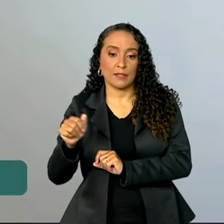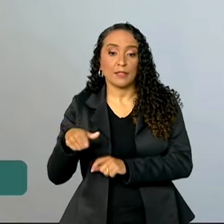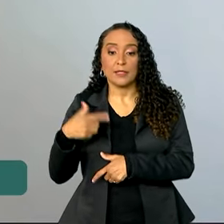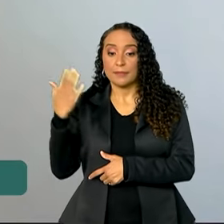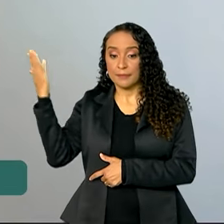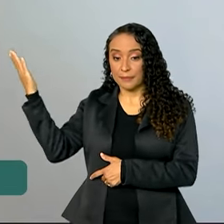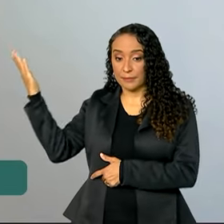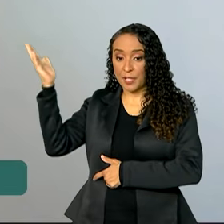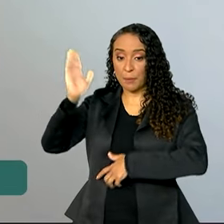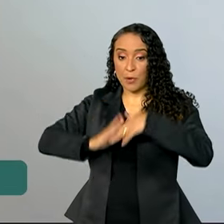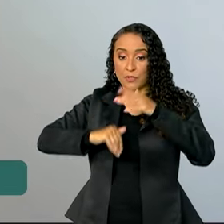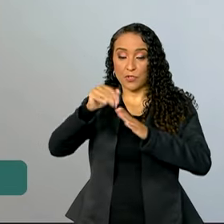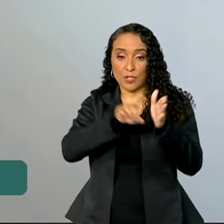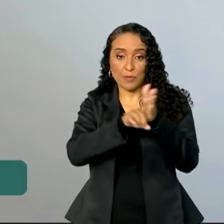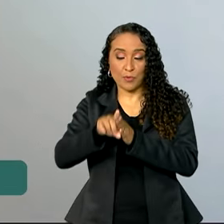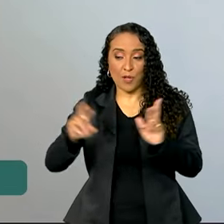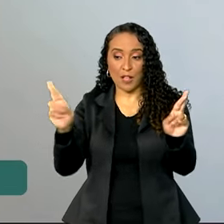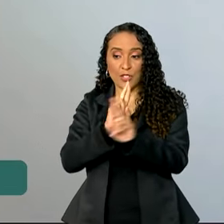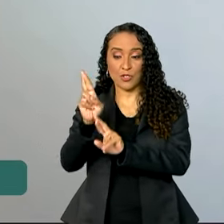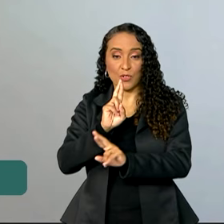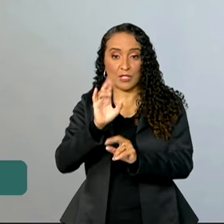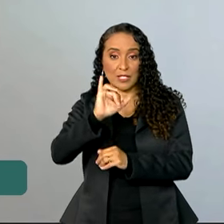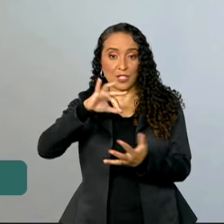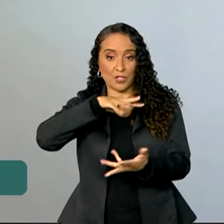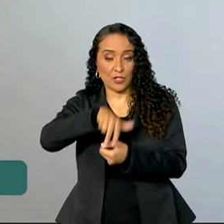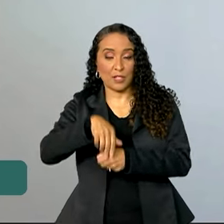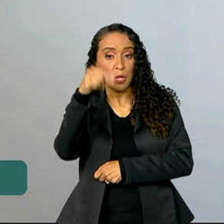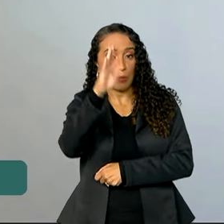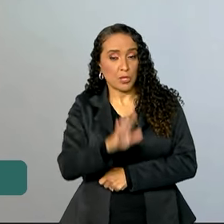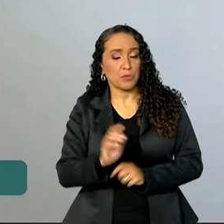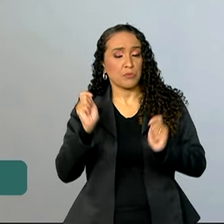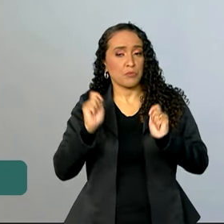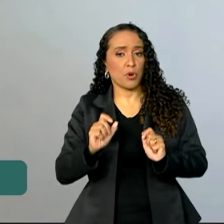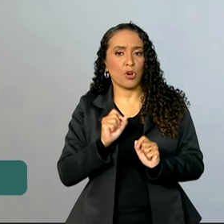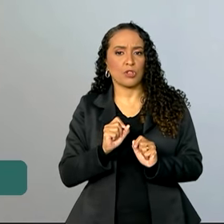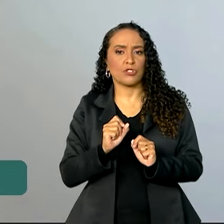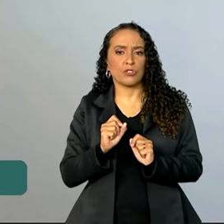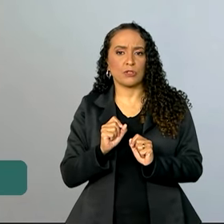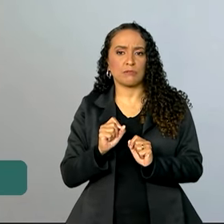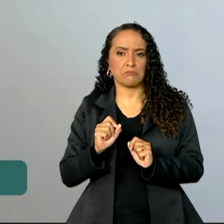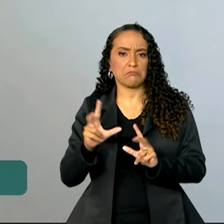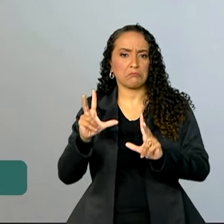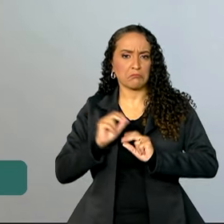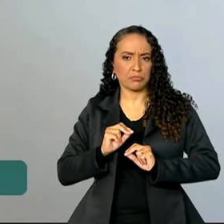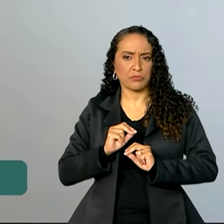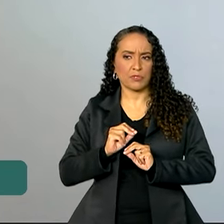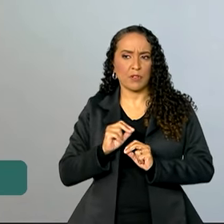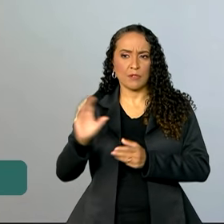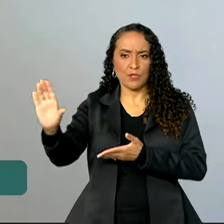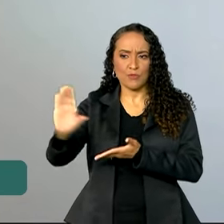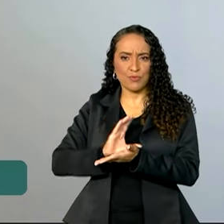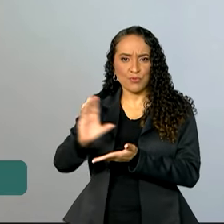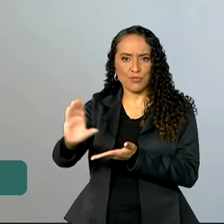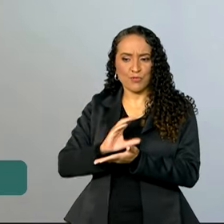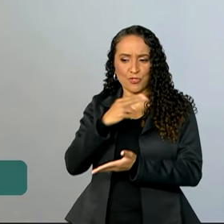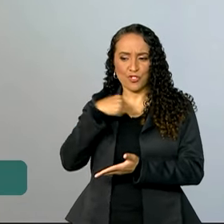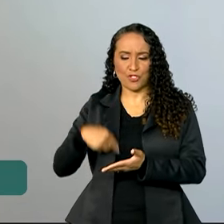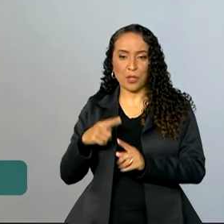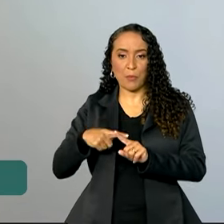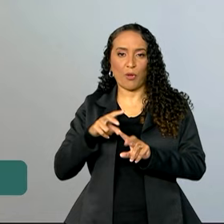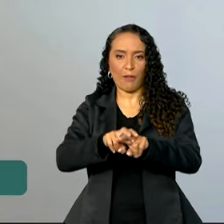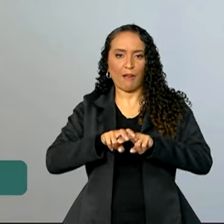esta especialista em relações internacionais, o Brasil pode se beneficiar dos investimentos chineses por meio do